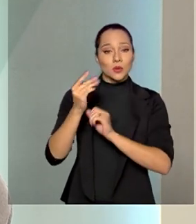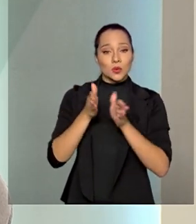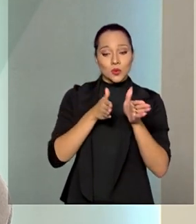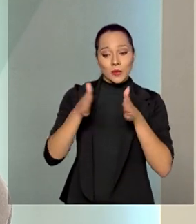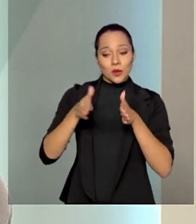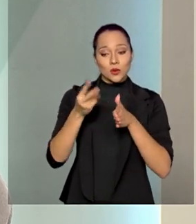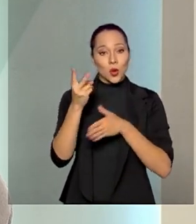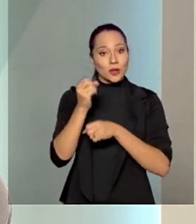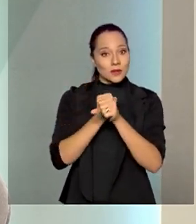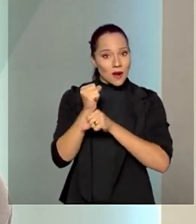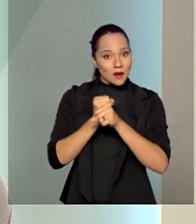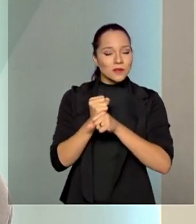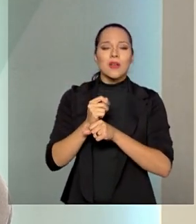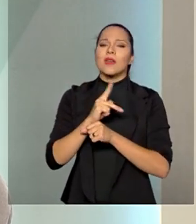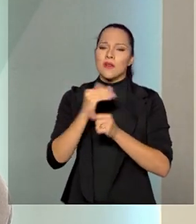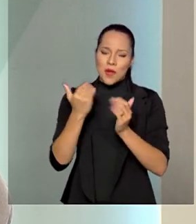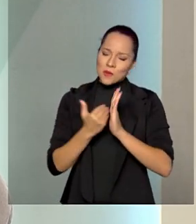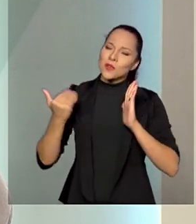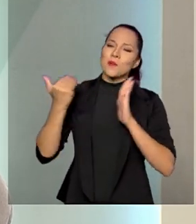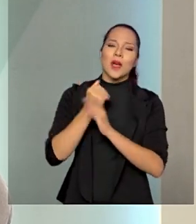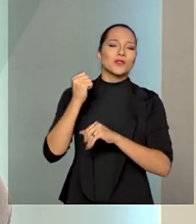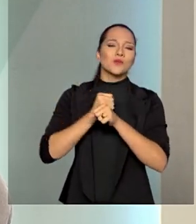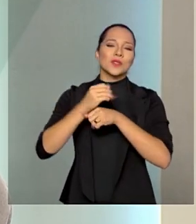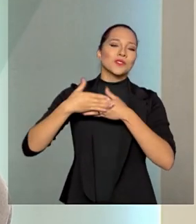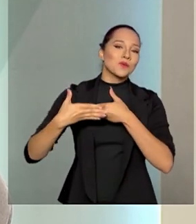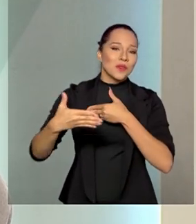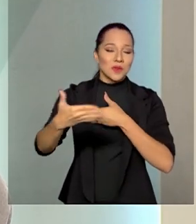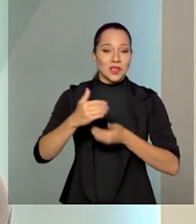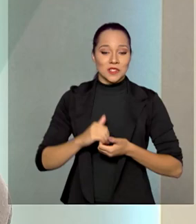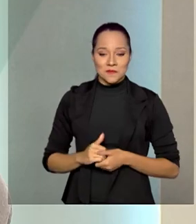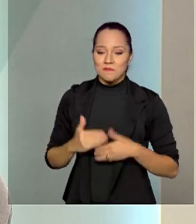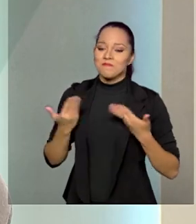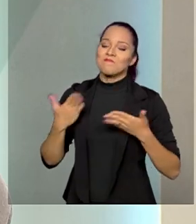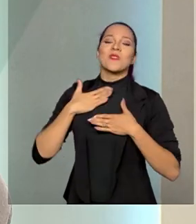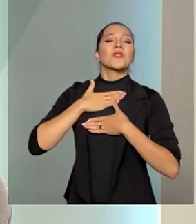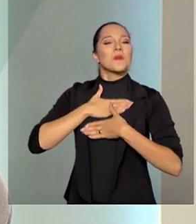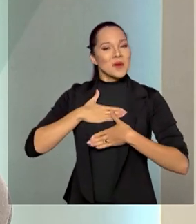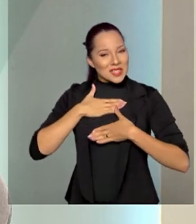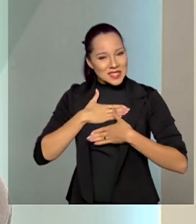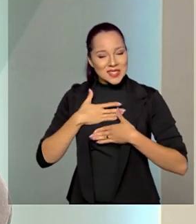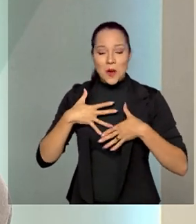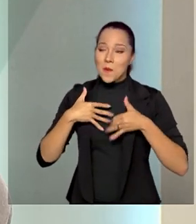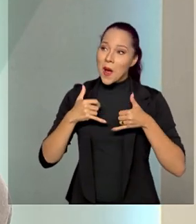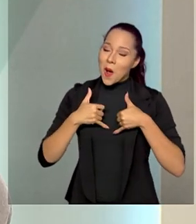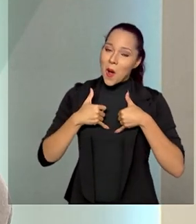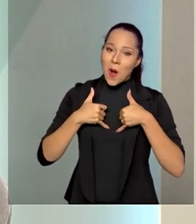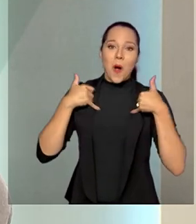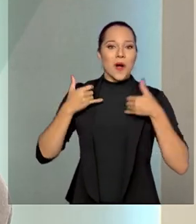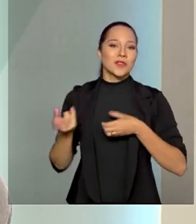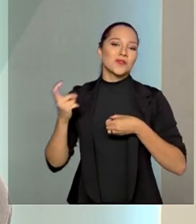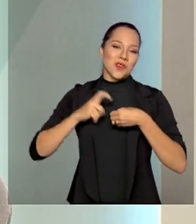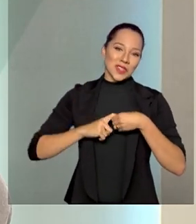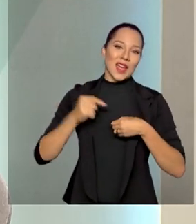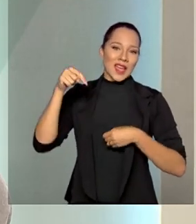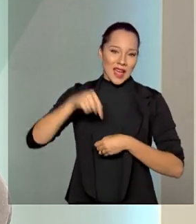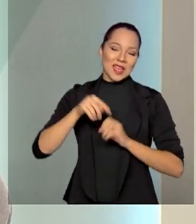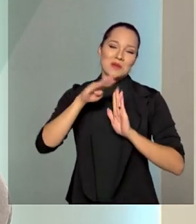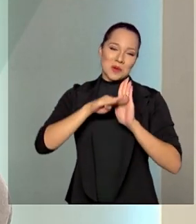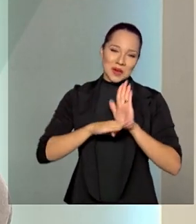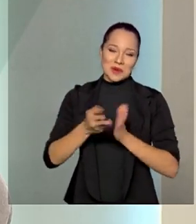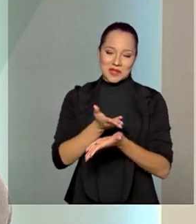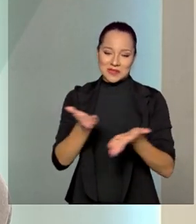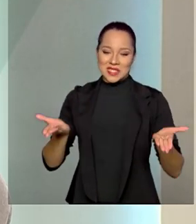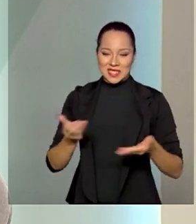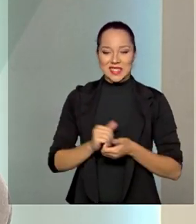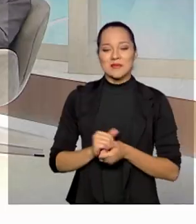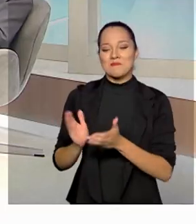anos e vamos fazer muito mais nos próximos anos. Então, eu terei o maior prazer e uma honra muito grande retornar aqui ao programa de